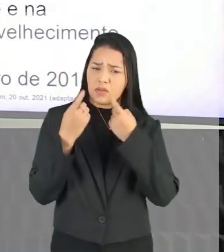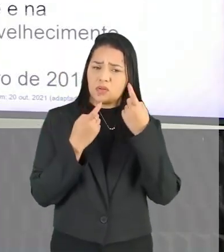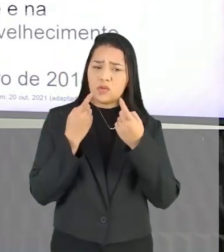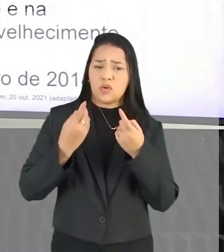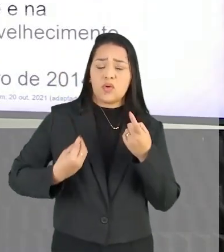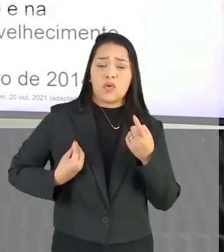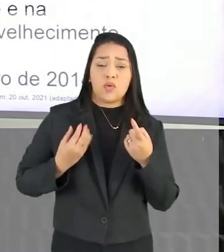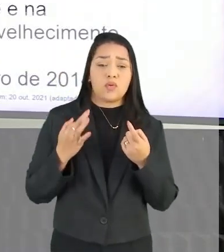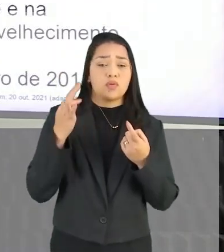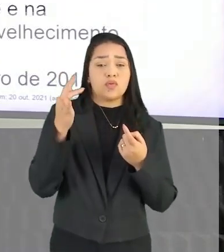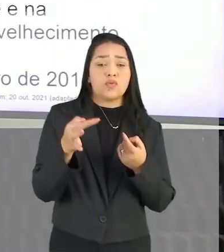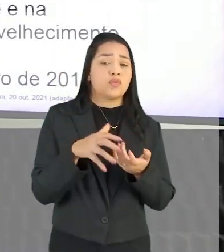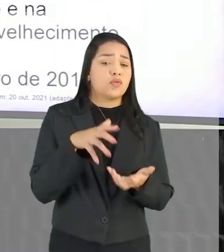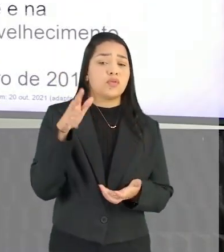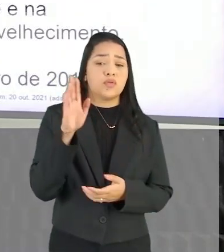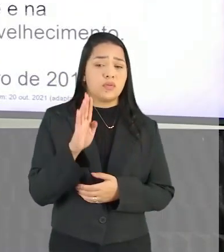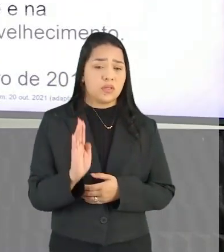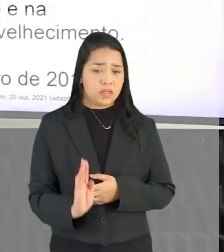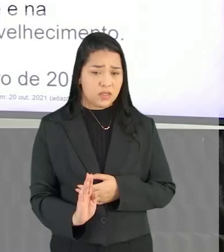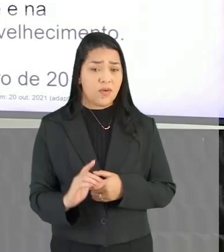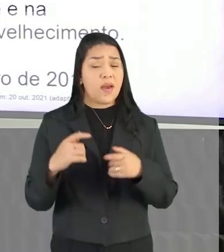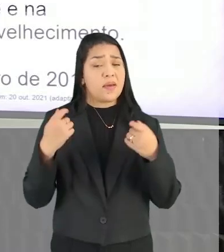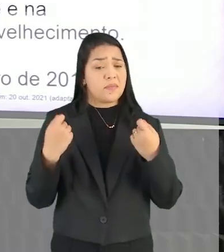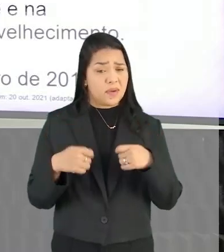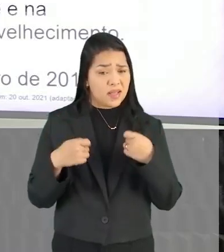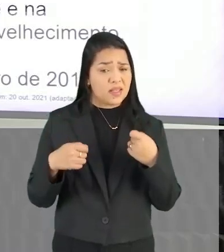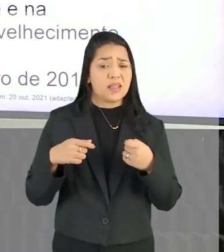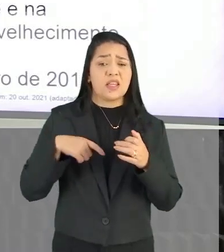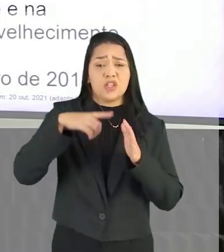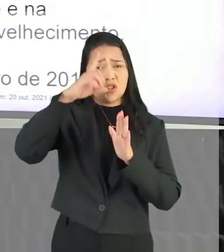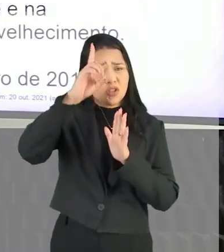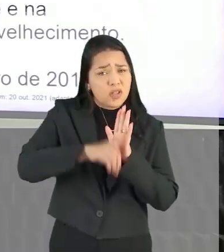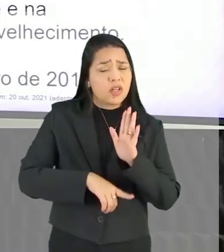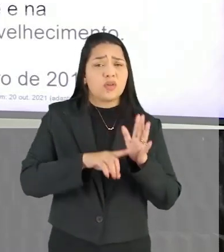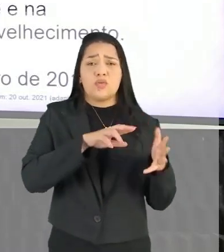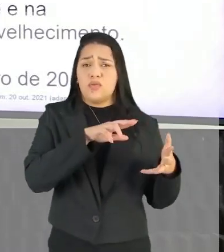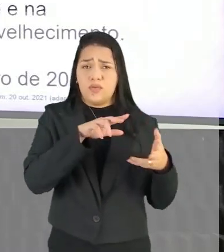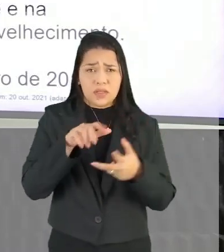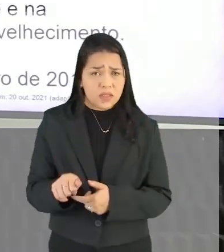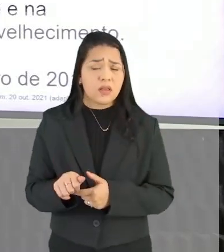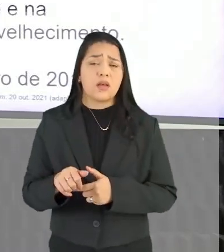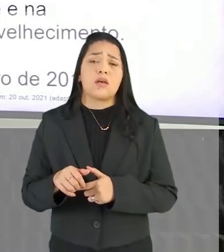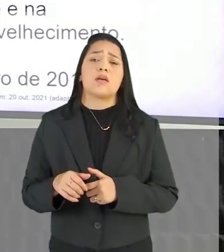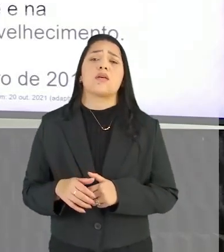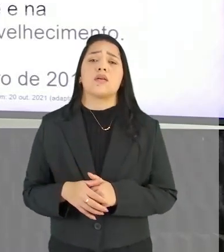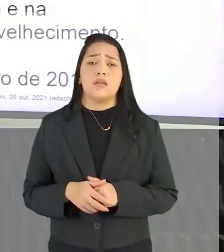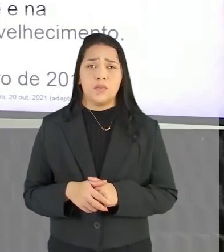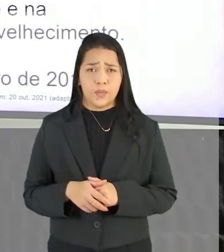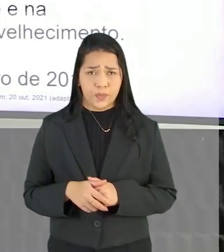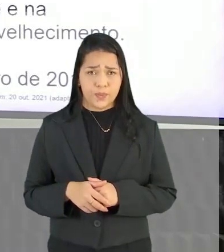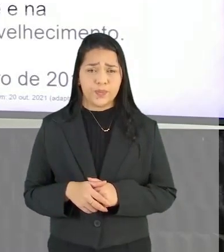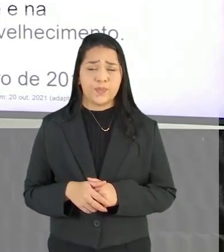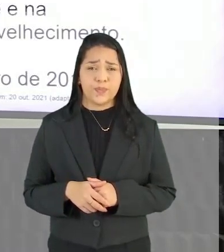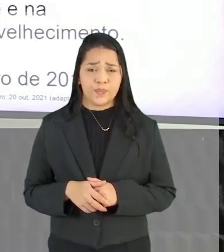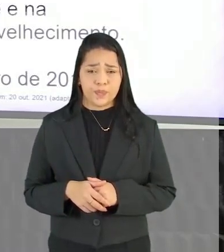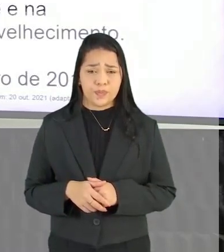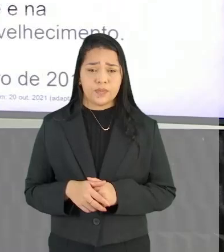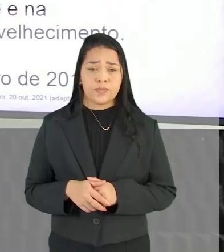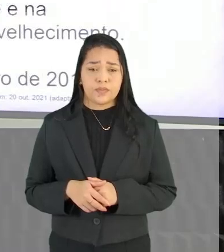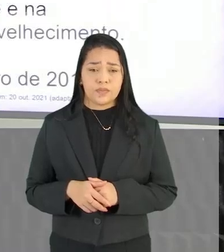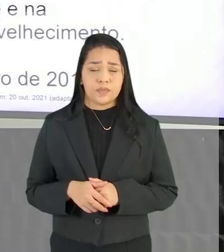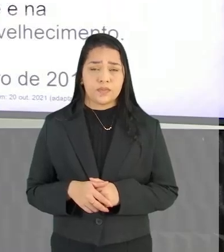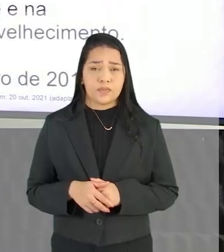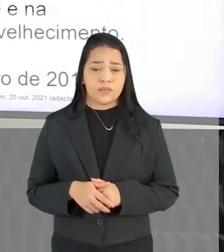preocupações Com o presente E futuro dos idosos No Brasil É preciso garantir A saúde Como